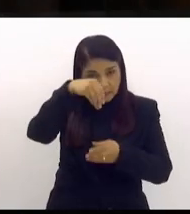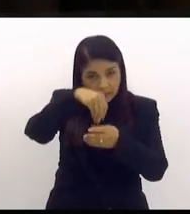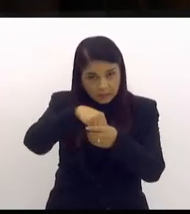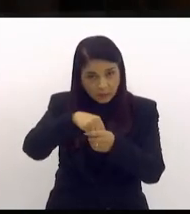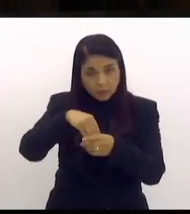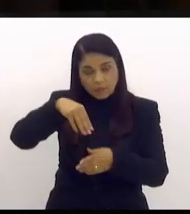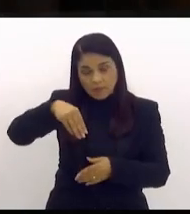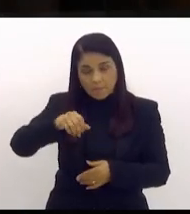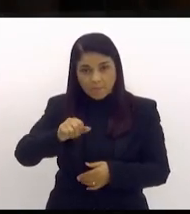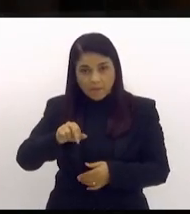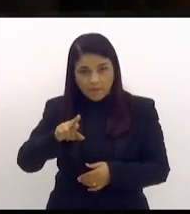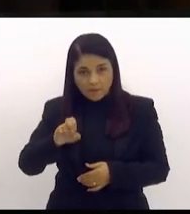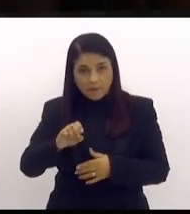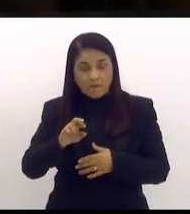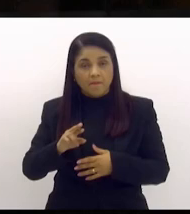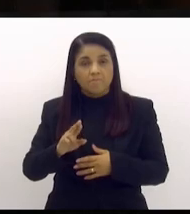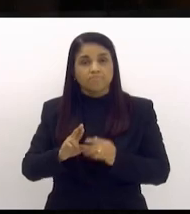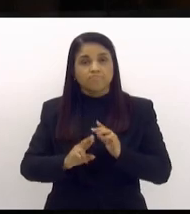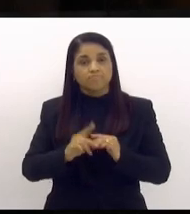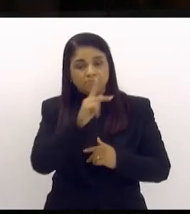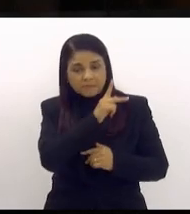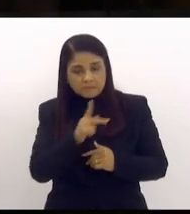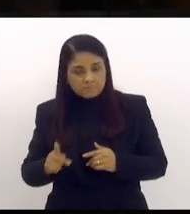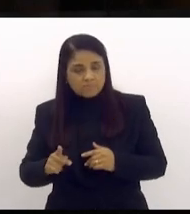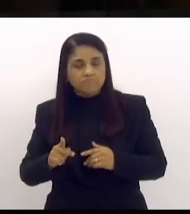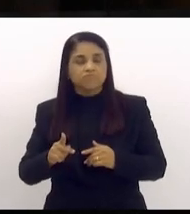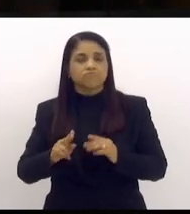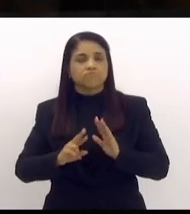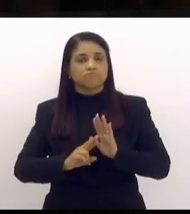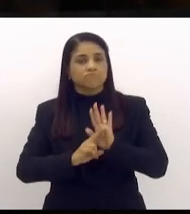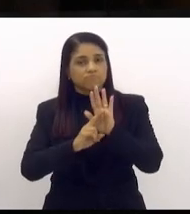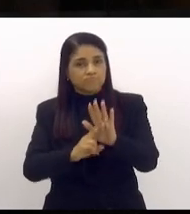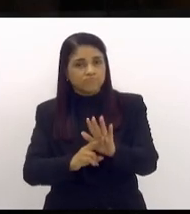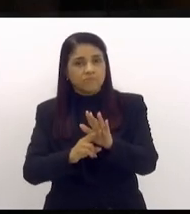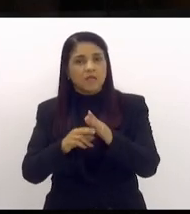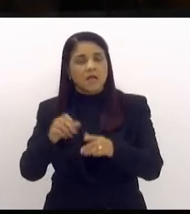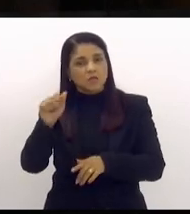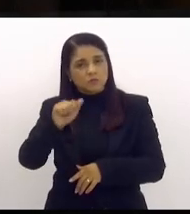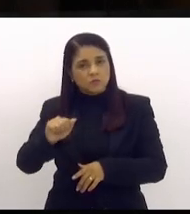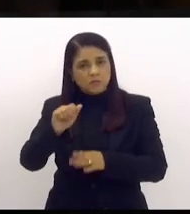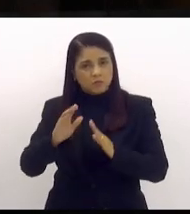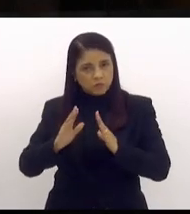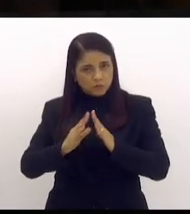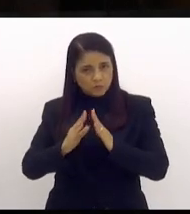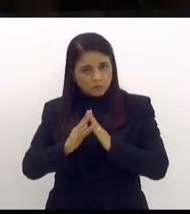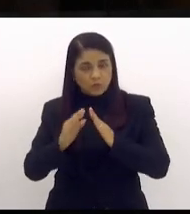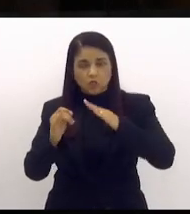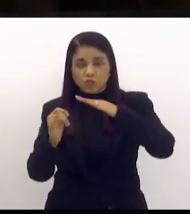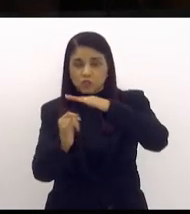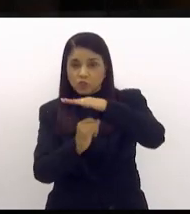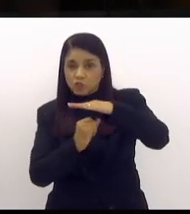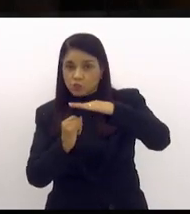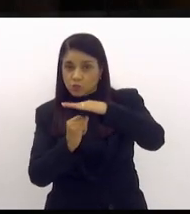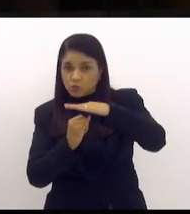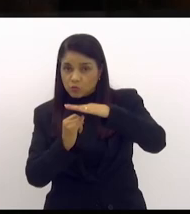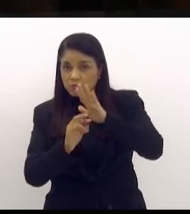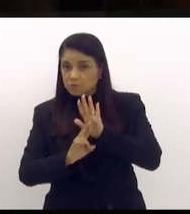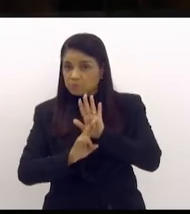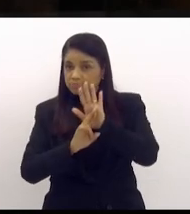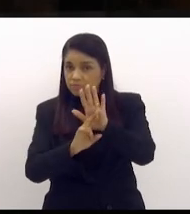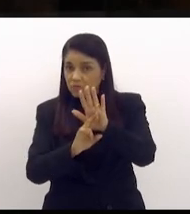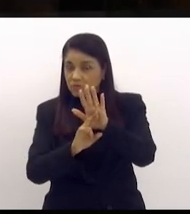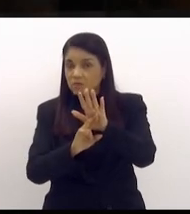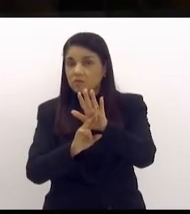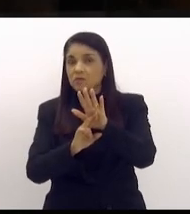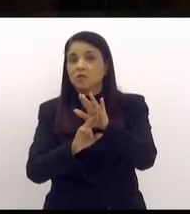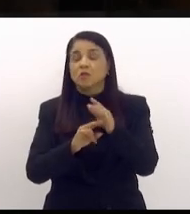presença dos presidentes de associação de moradores, com a presença das instituições, organizações